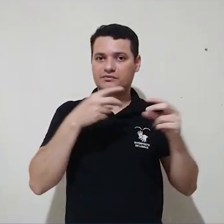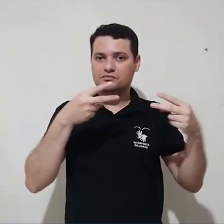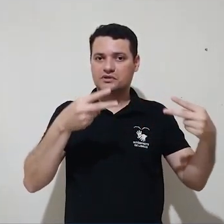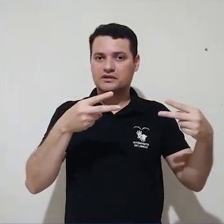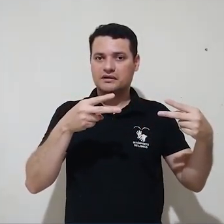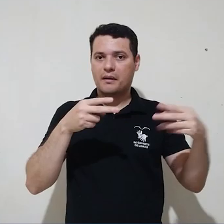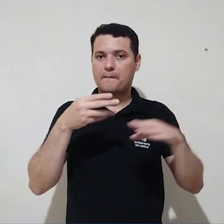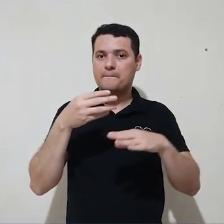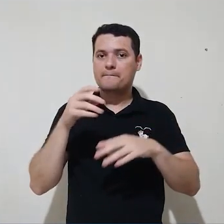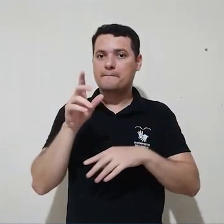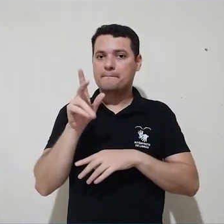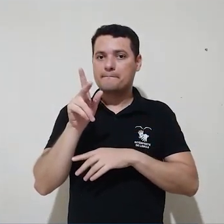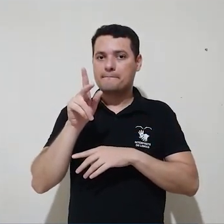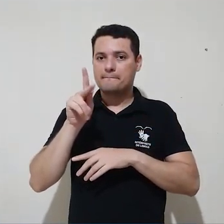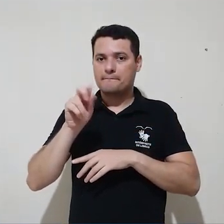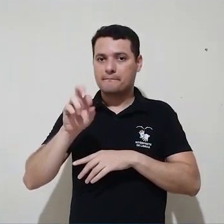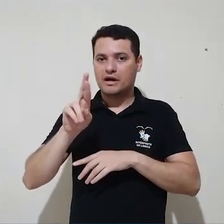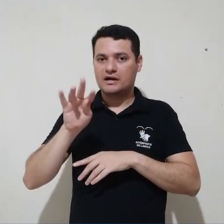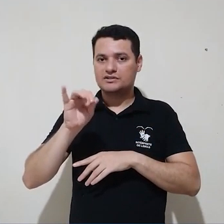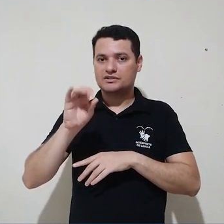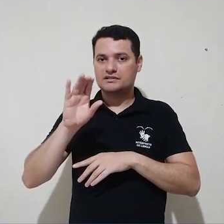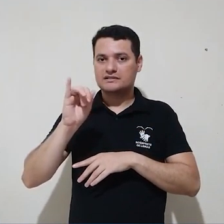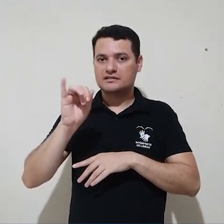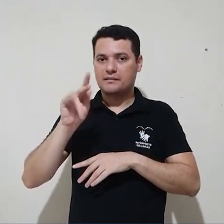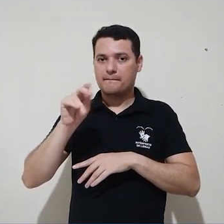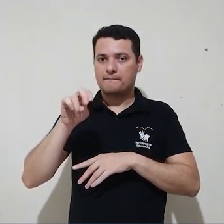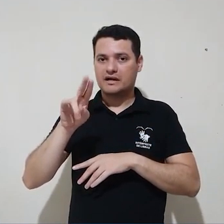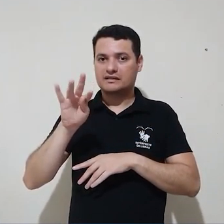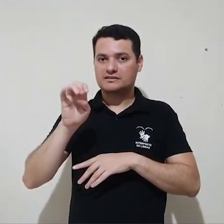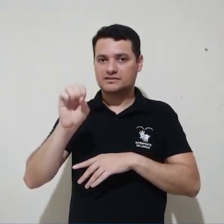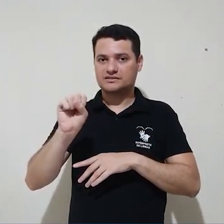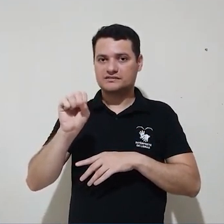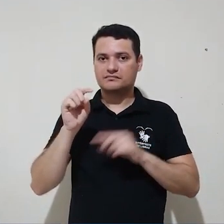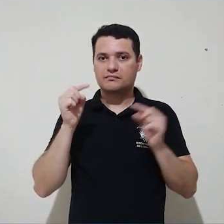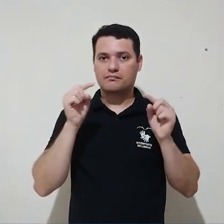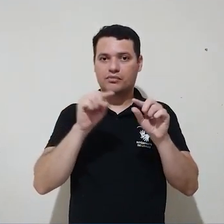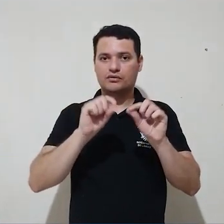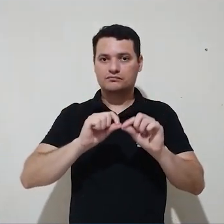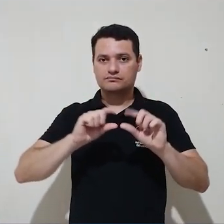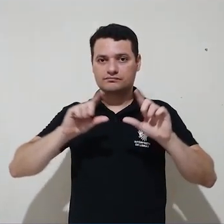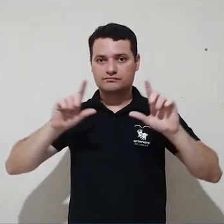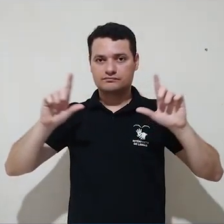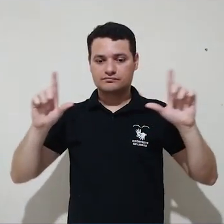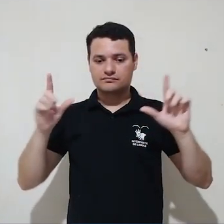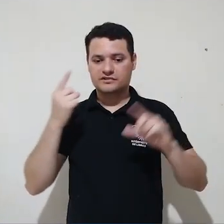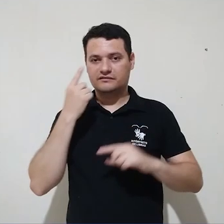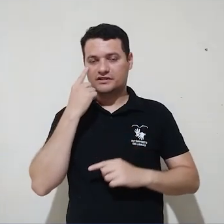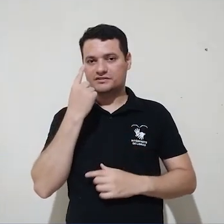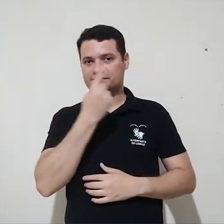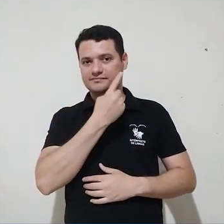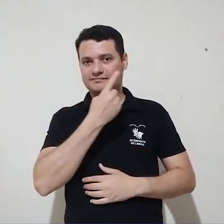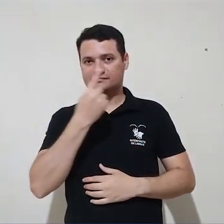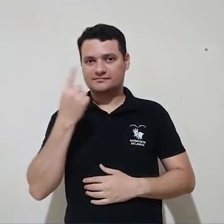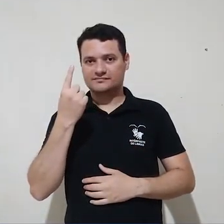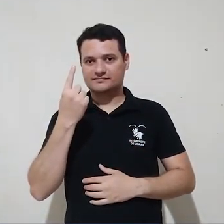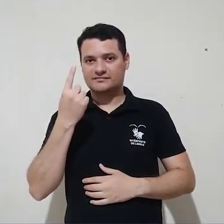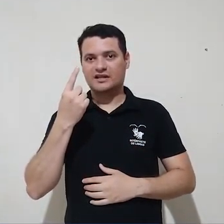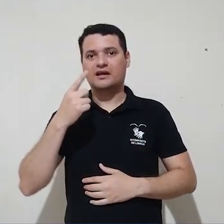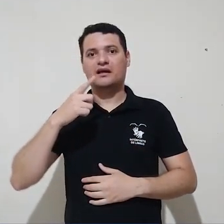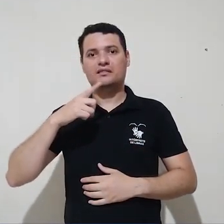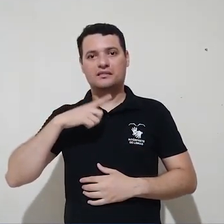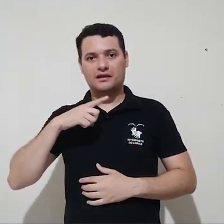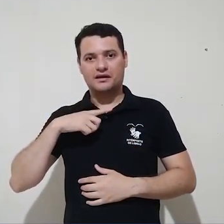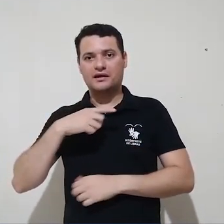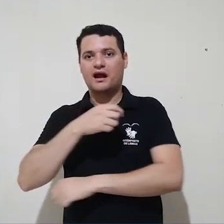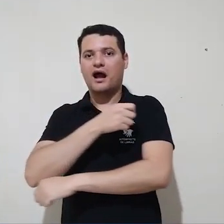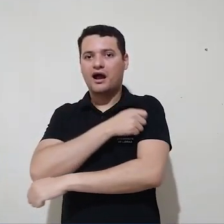o link participantes. Vamos clicar sobre ele e estamos acessando uma página de participantes que